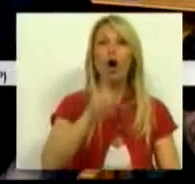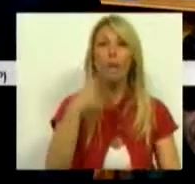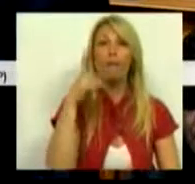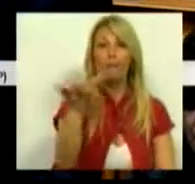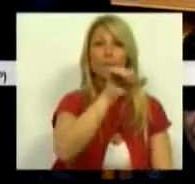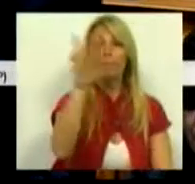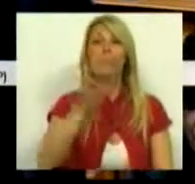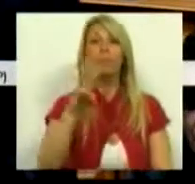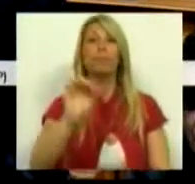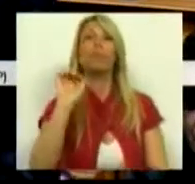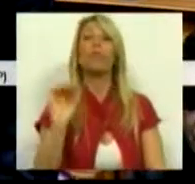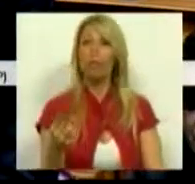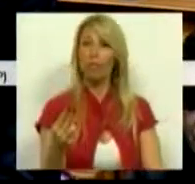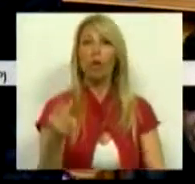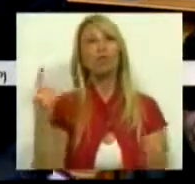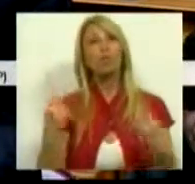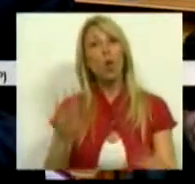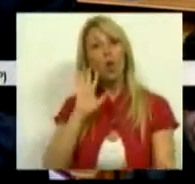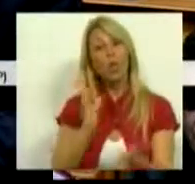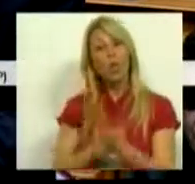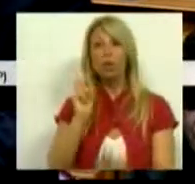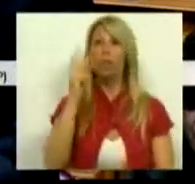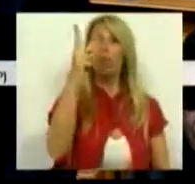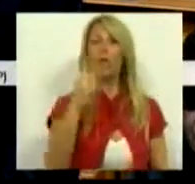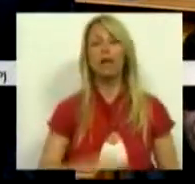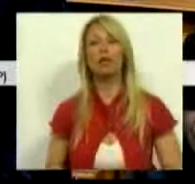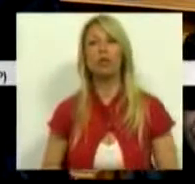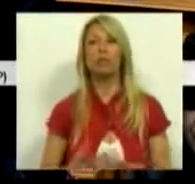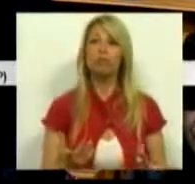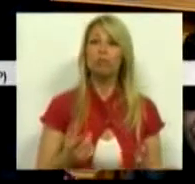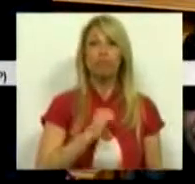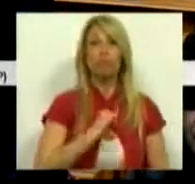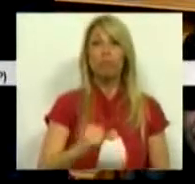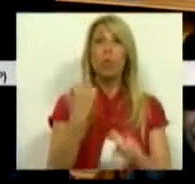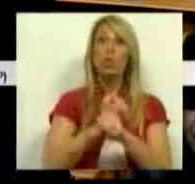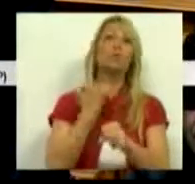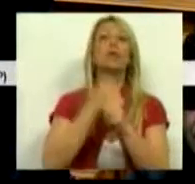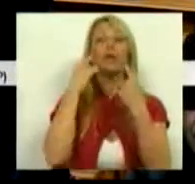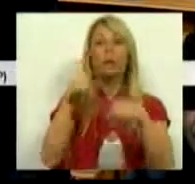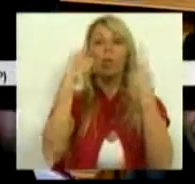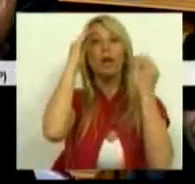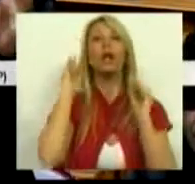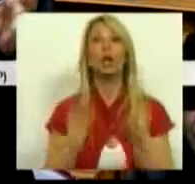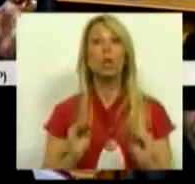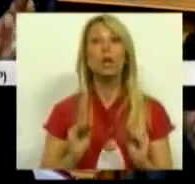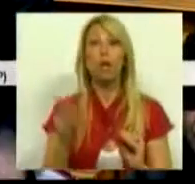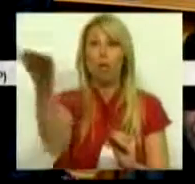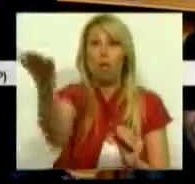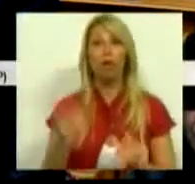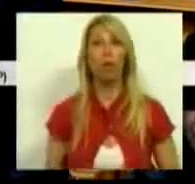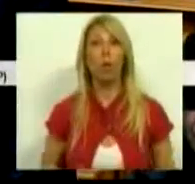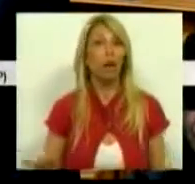.500 milhões de euros só nos últimos dois anos. Os ataques ao serviço público de educação estão aí.